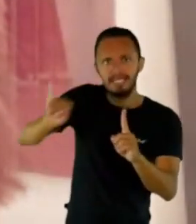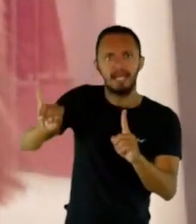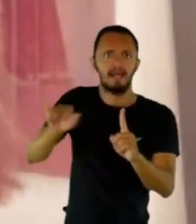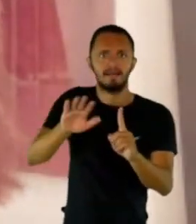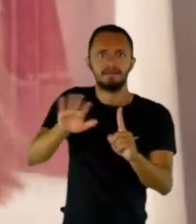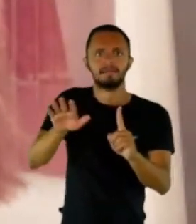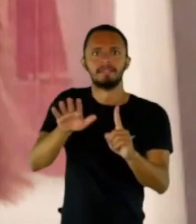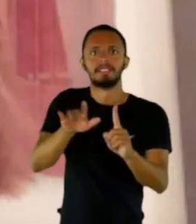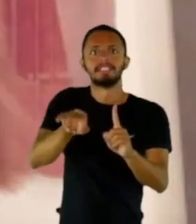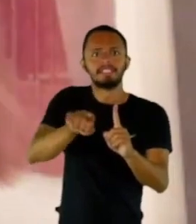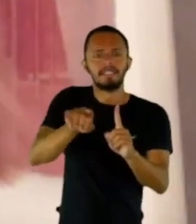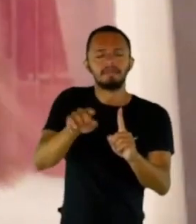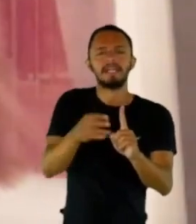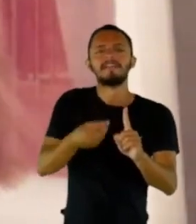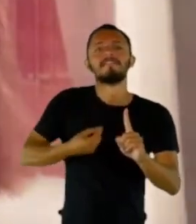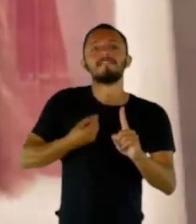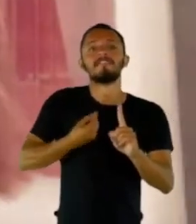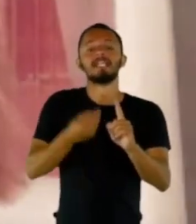forma um pouco mais leve